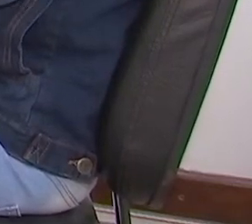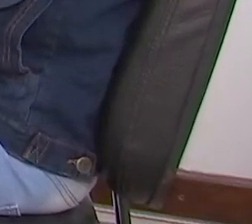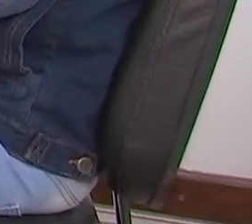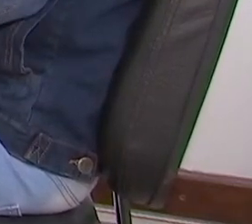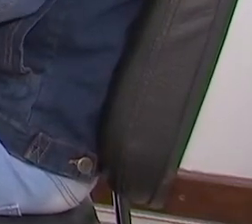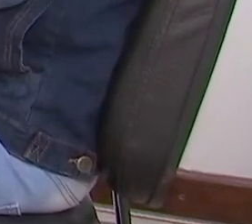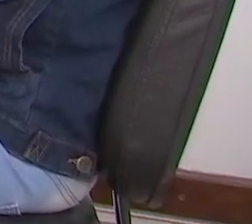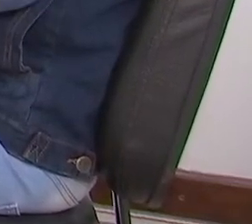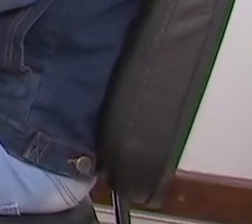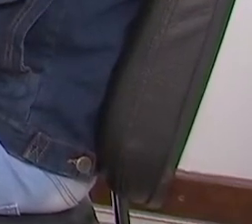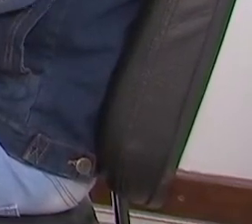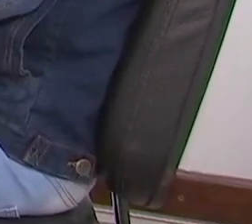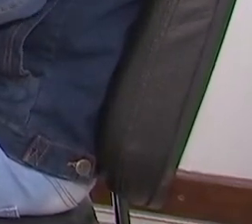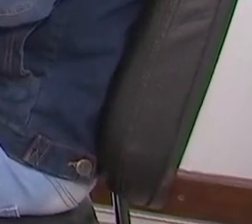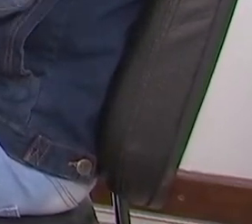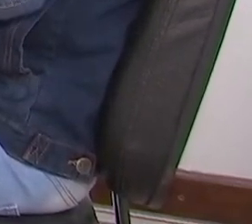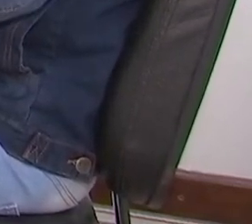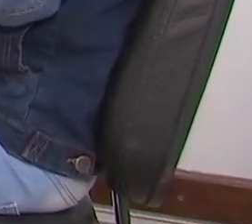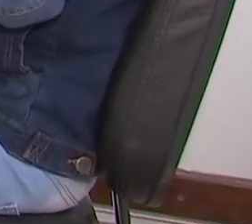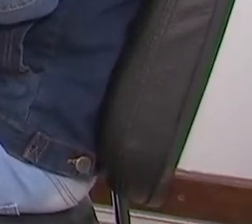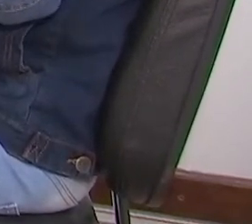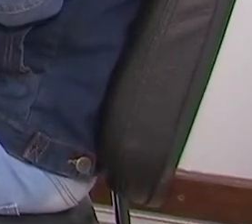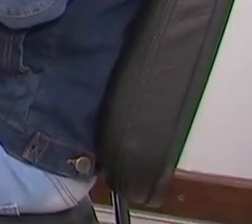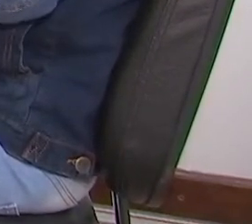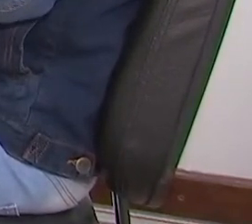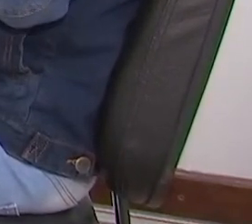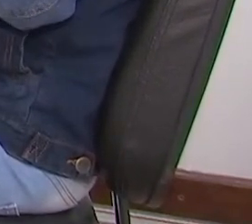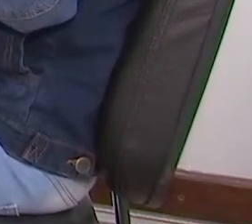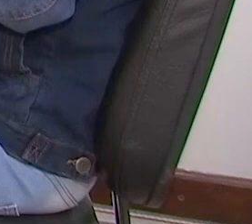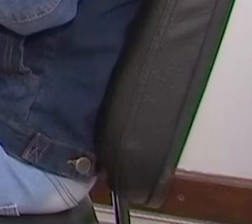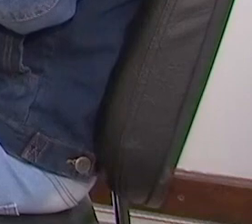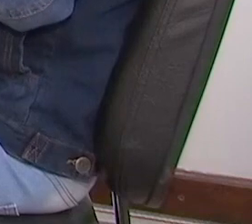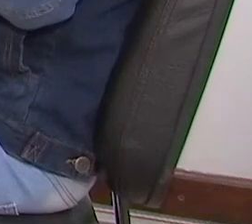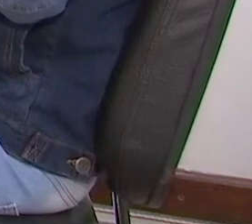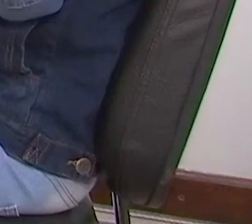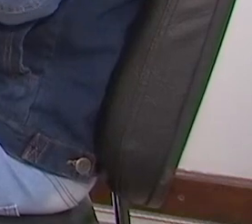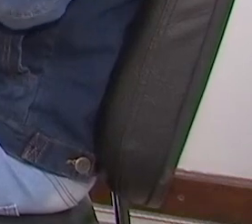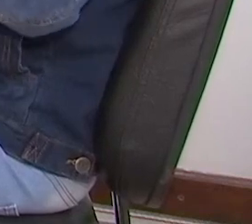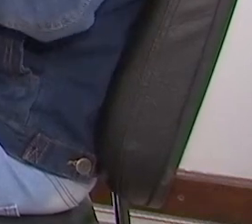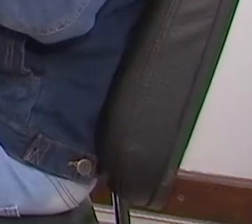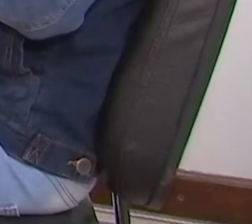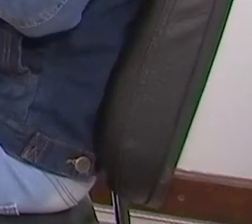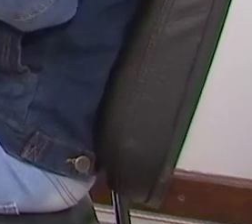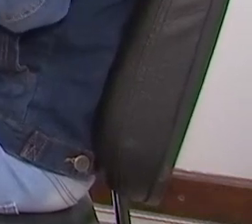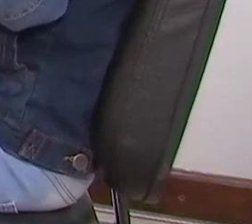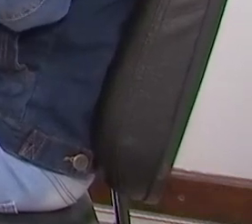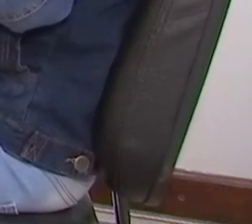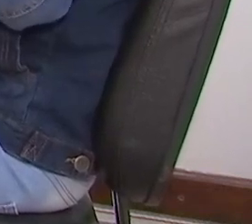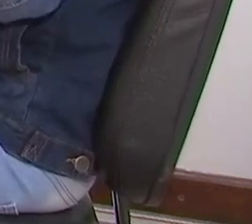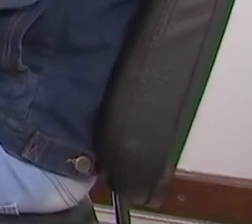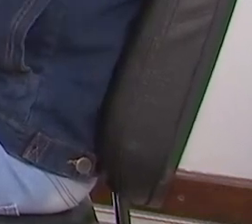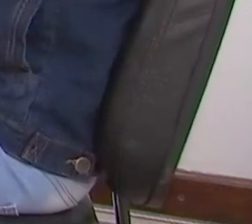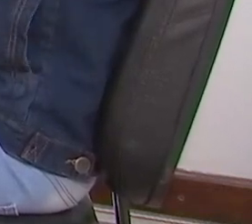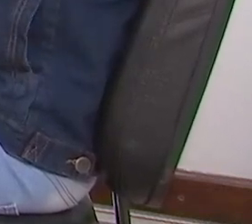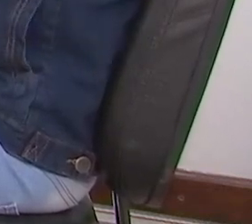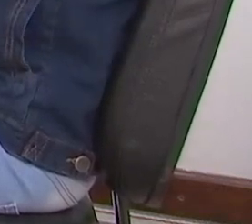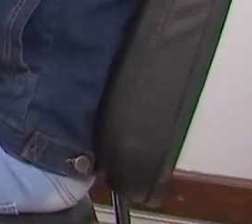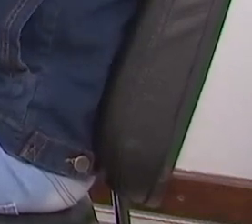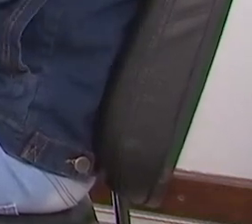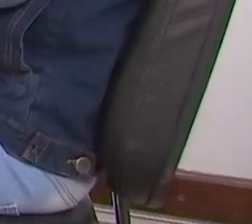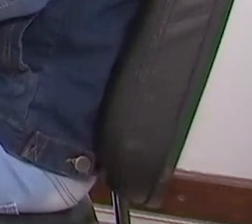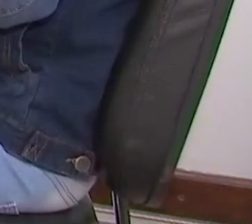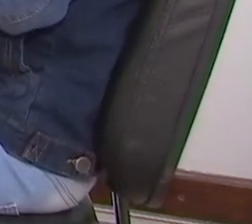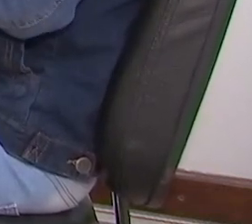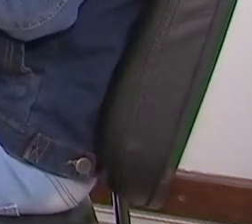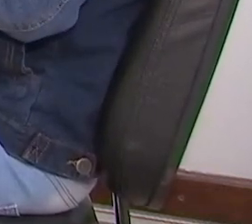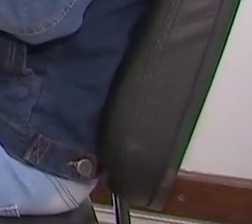empresa que eu fiquei extremamente feliz de ter conseguido o trabalho. Eu fiz a entrevista primeiro com ela, depois eu fiz com a